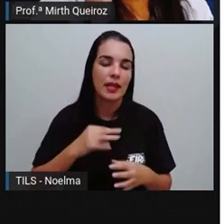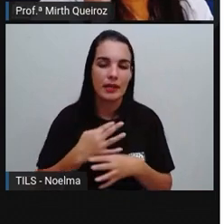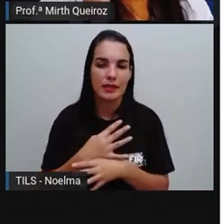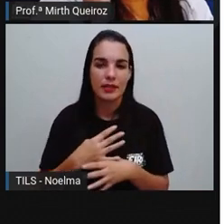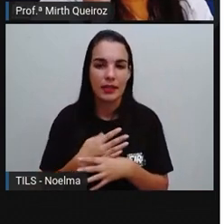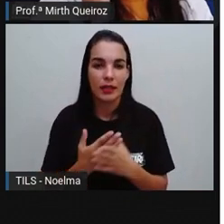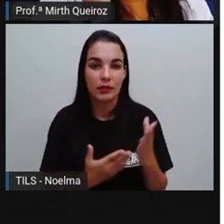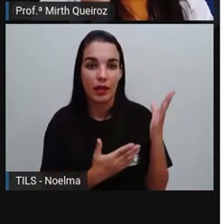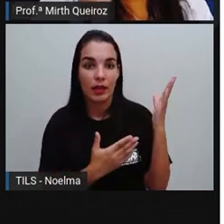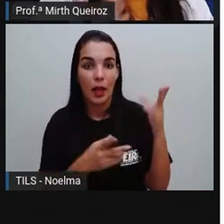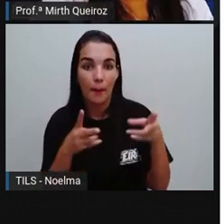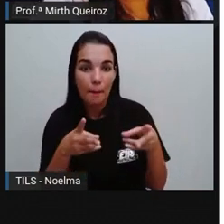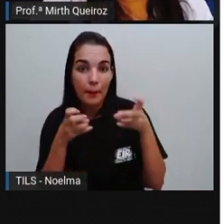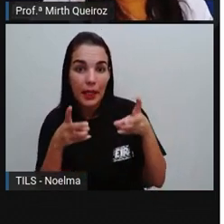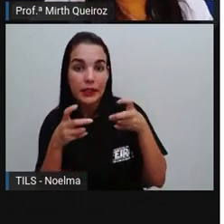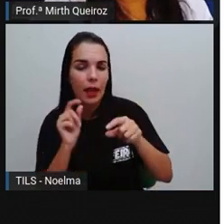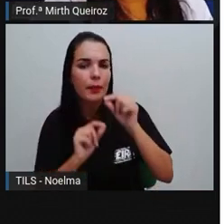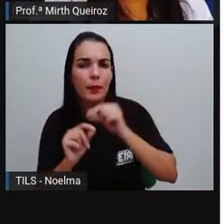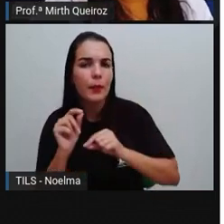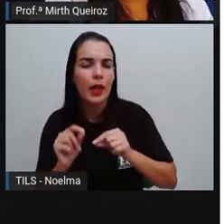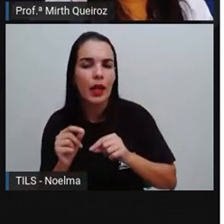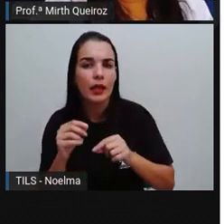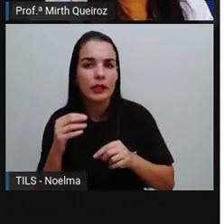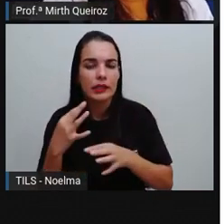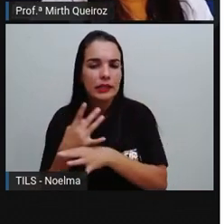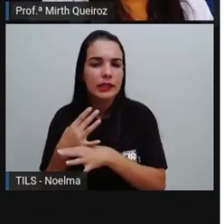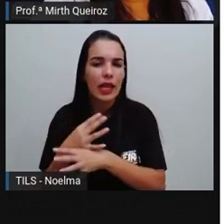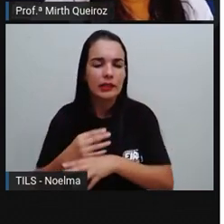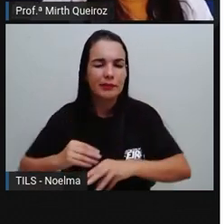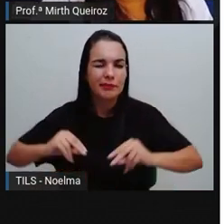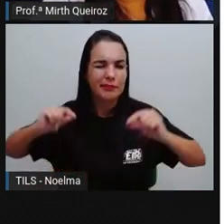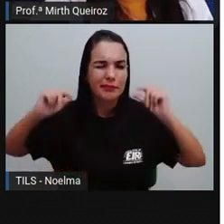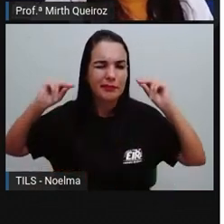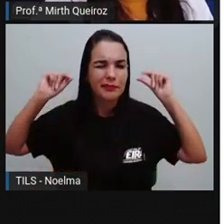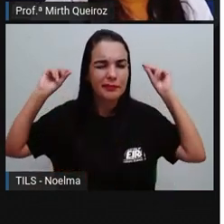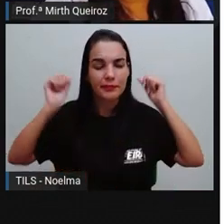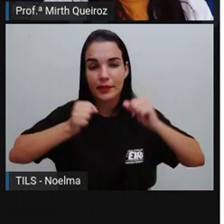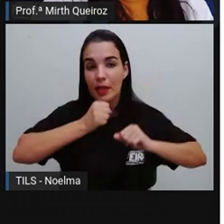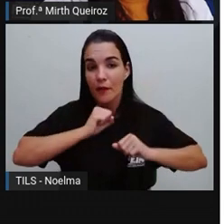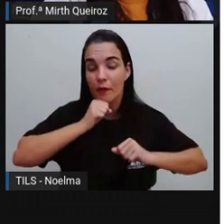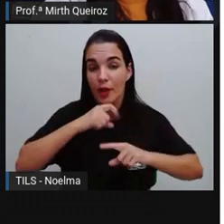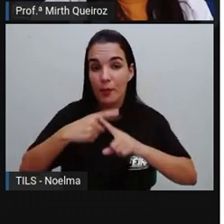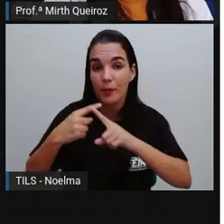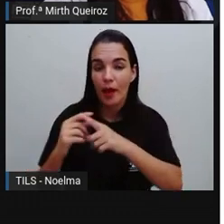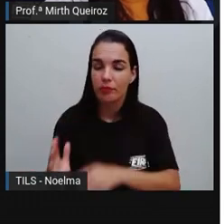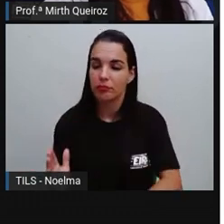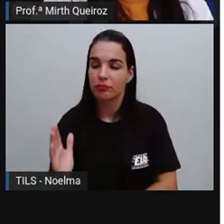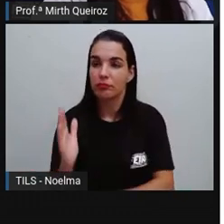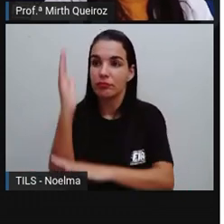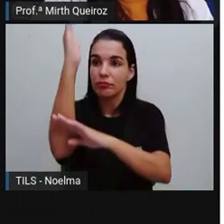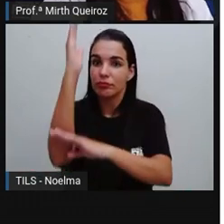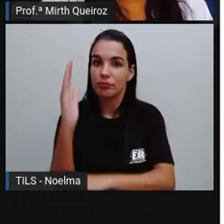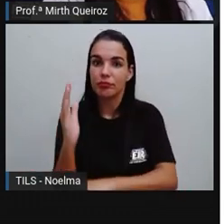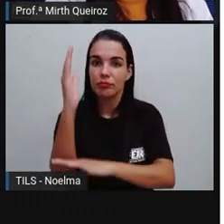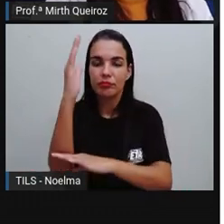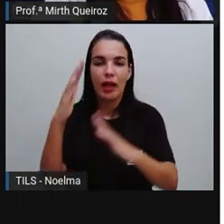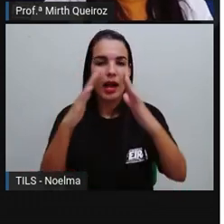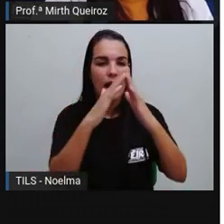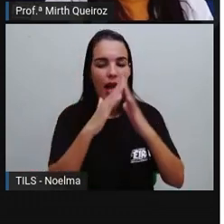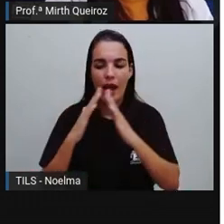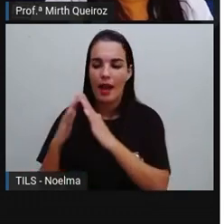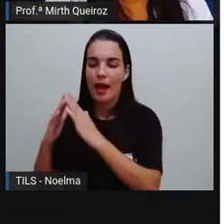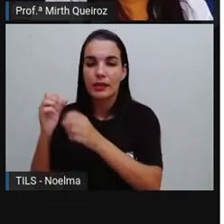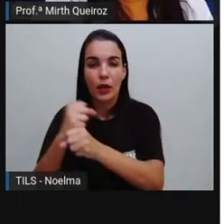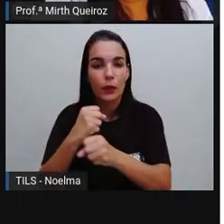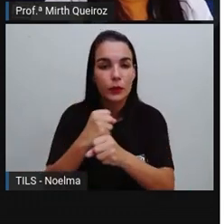percebeu o quanto essa cidade é antiga pelos prédios, pelas casas, as construções